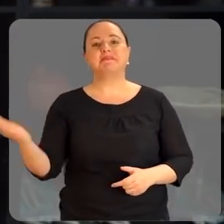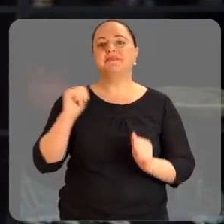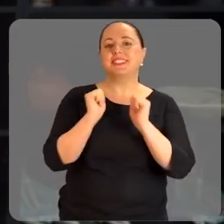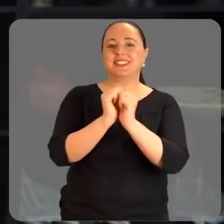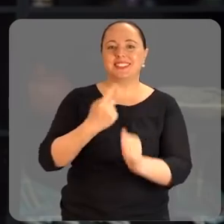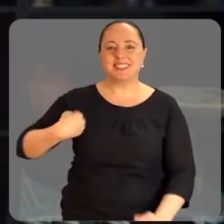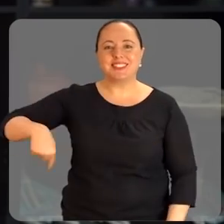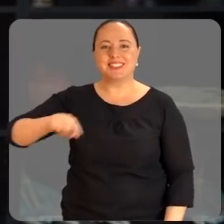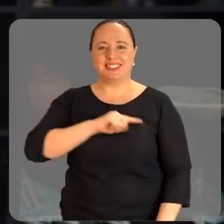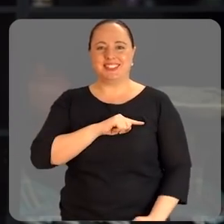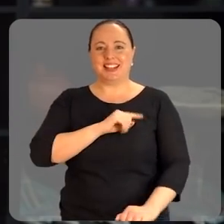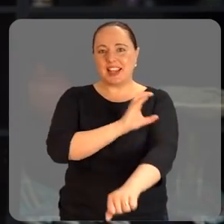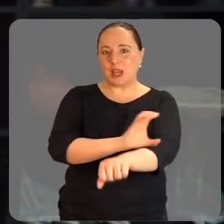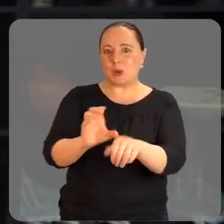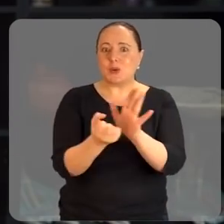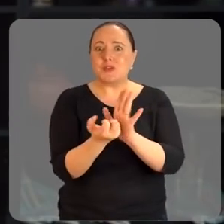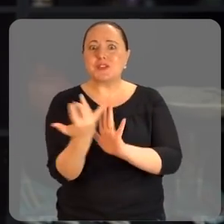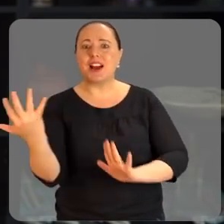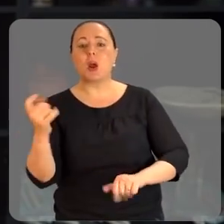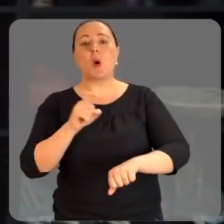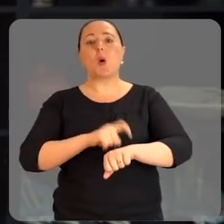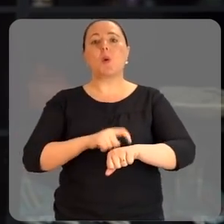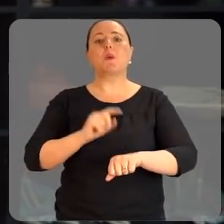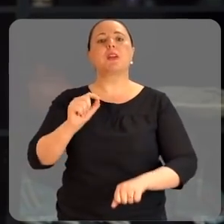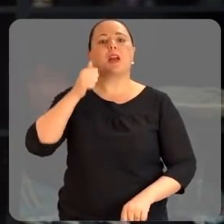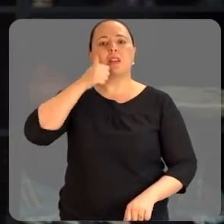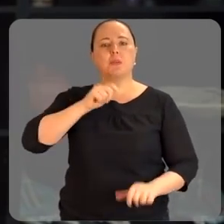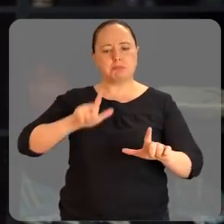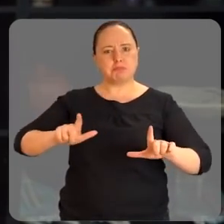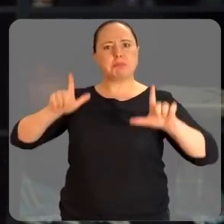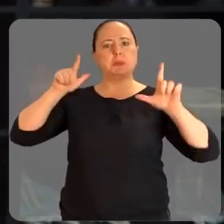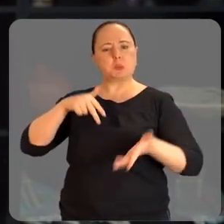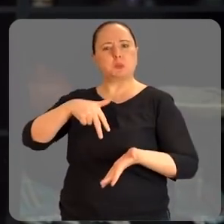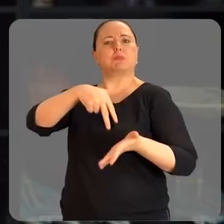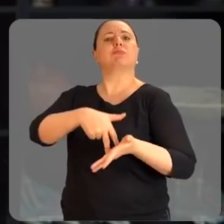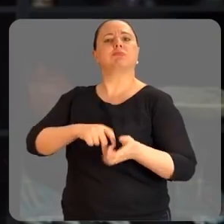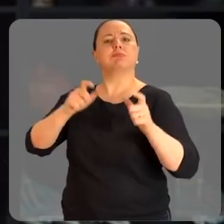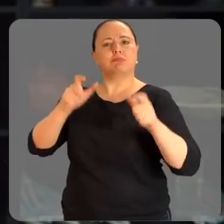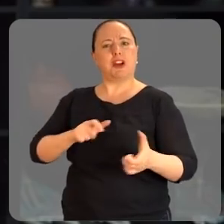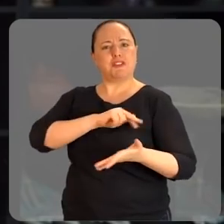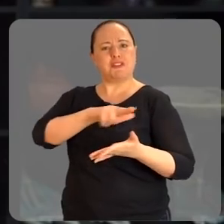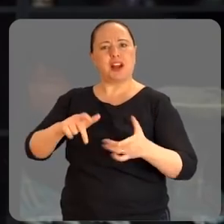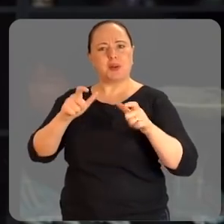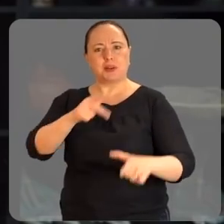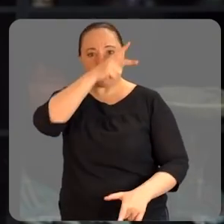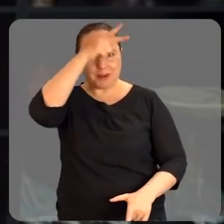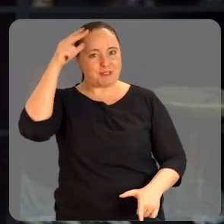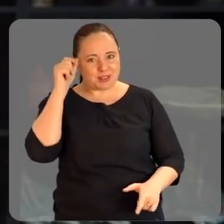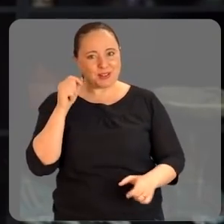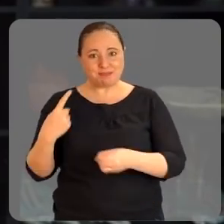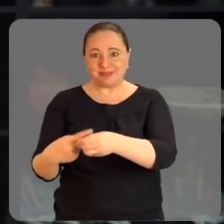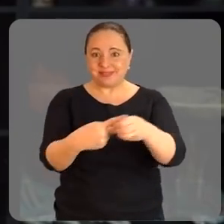Venham com a gente nessa maratona. É hora das mulheres ocuparem espaço nas Câmaras de Vereadores, nas